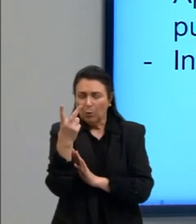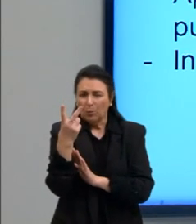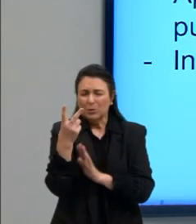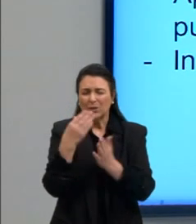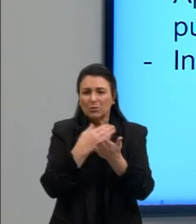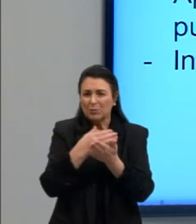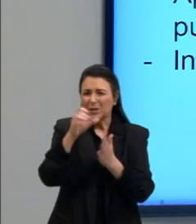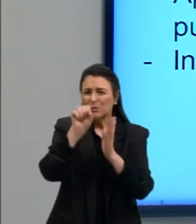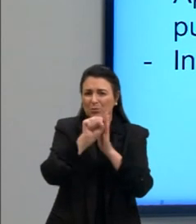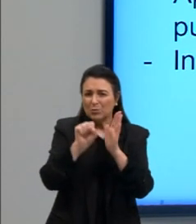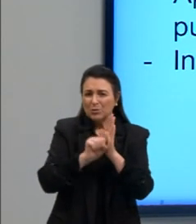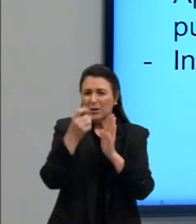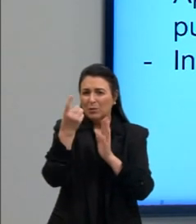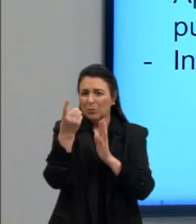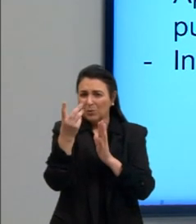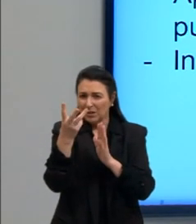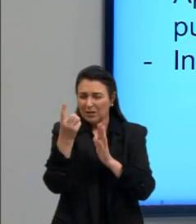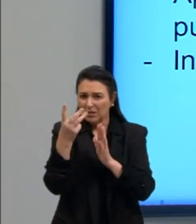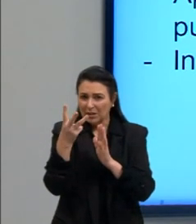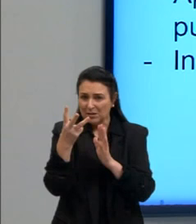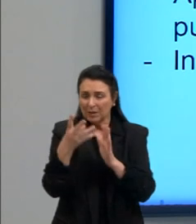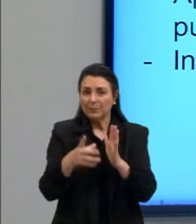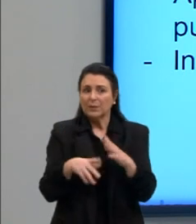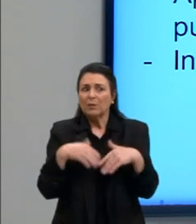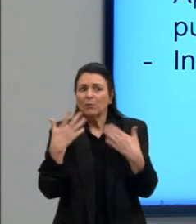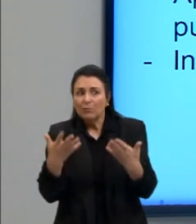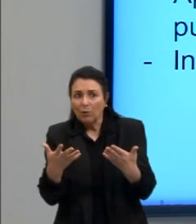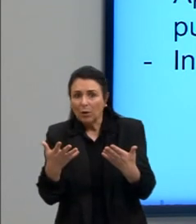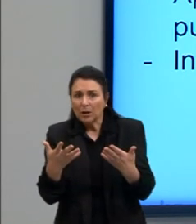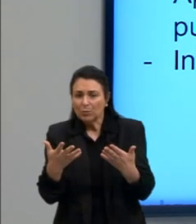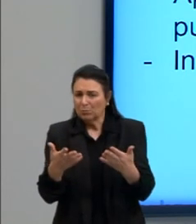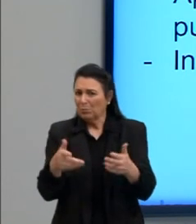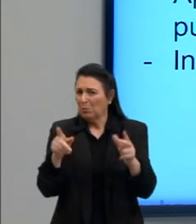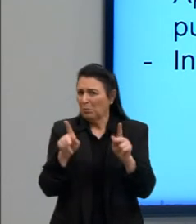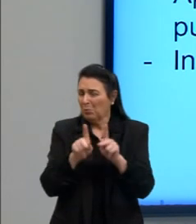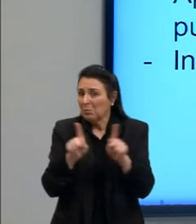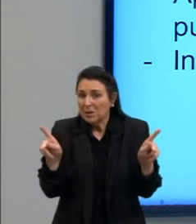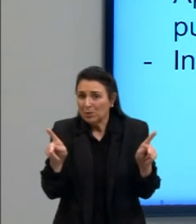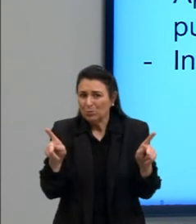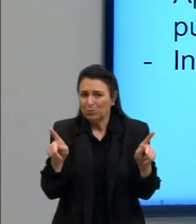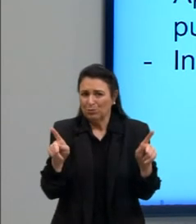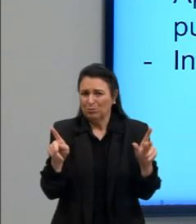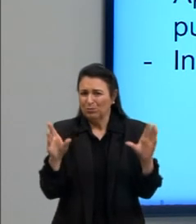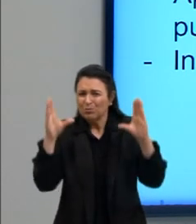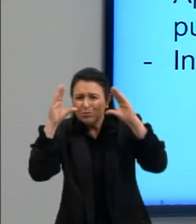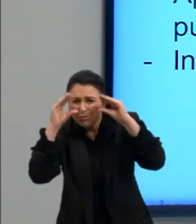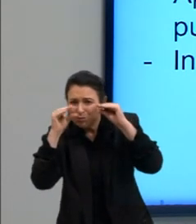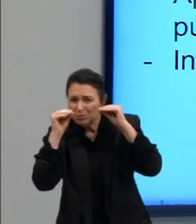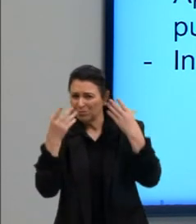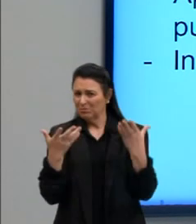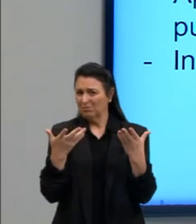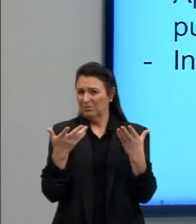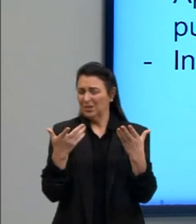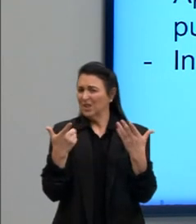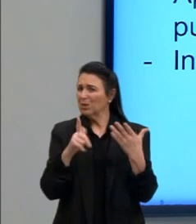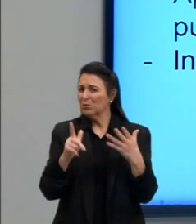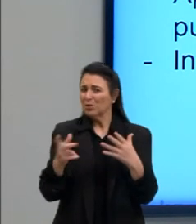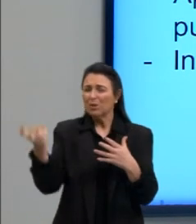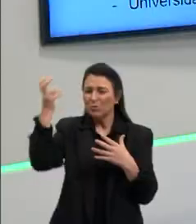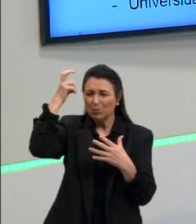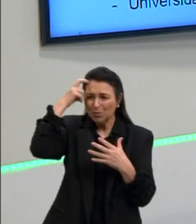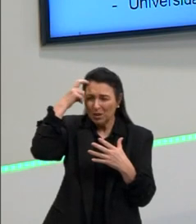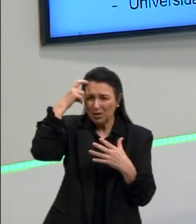isso já nos ajuda a questionar se foi a Idade das Trevas. Por quê? Com tanta contribuição cultural